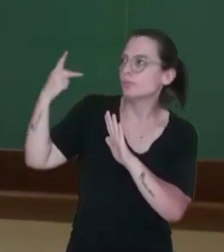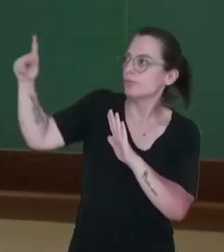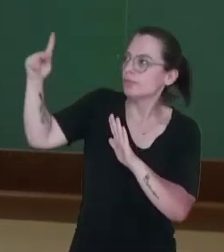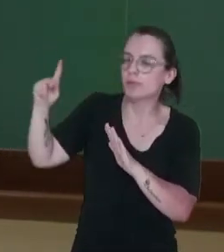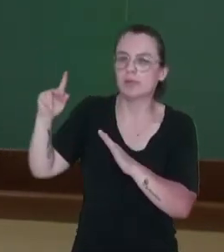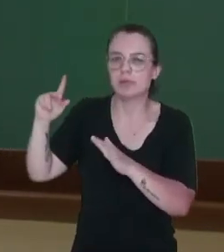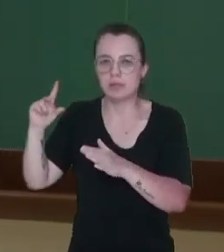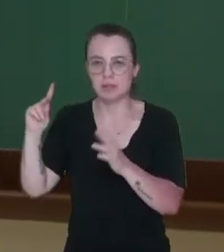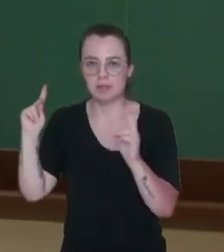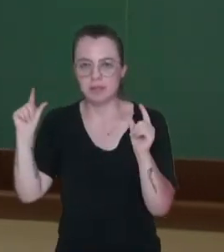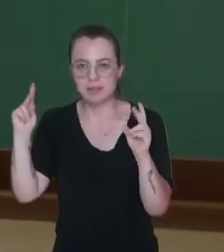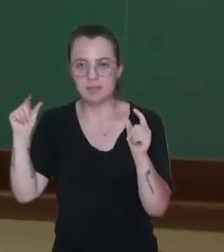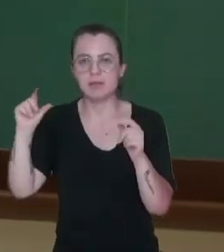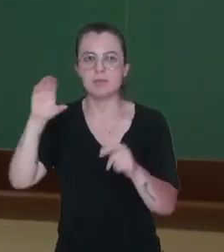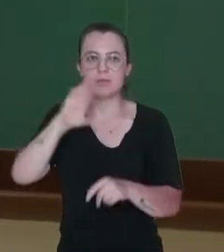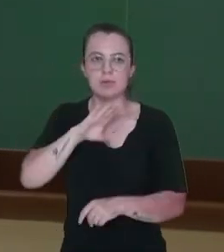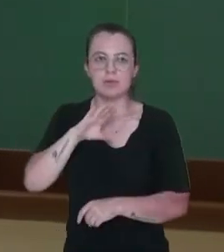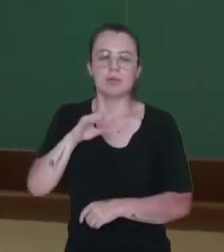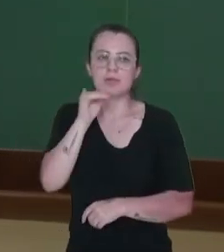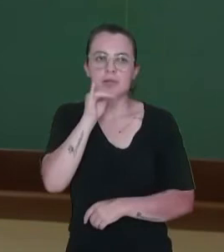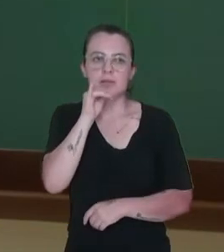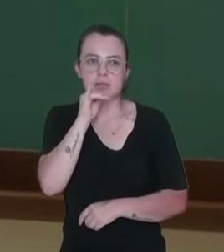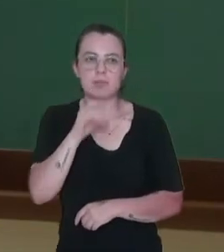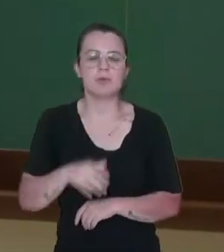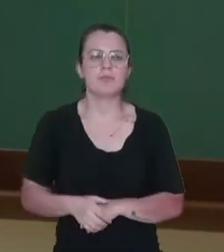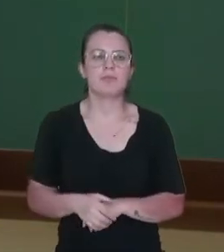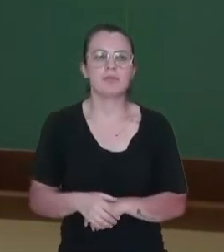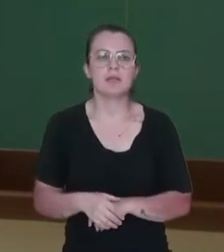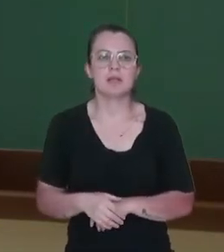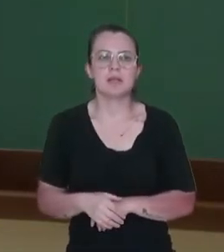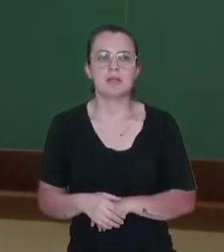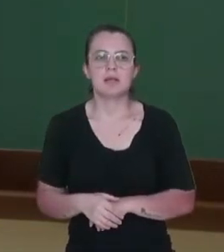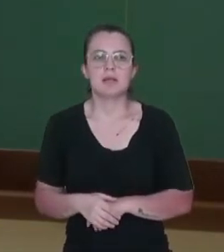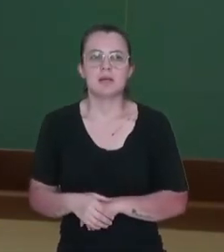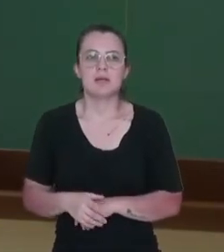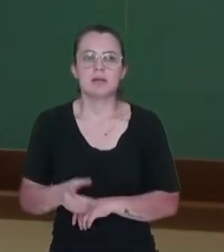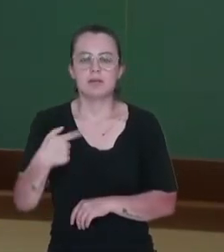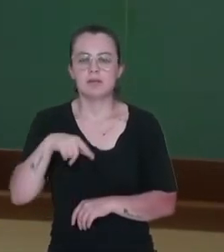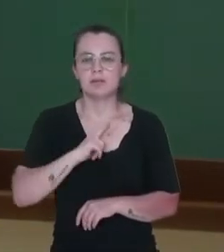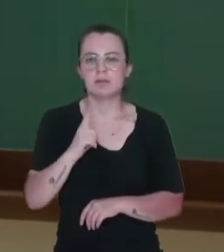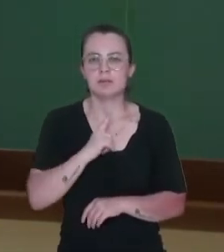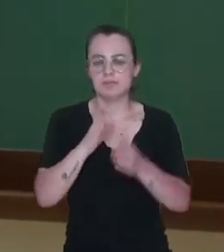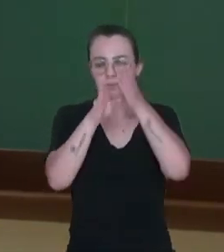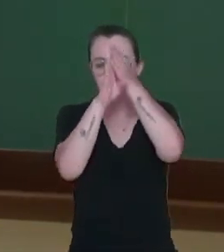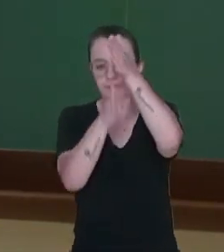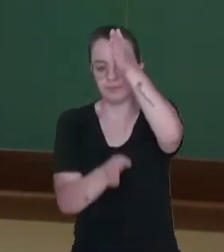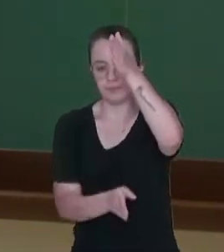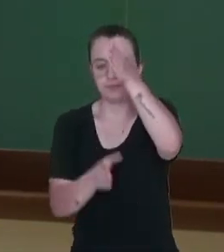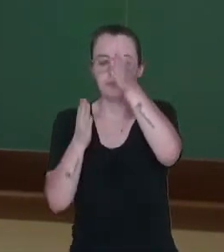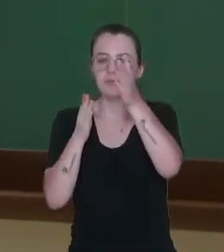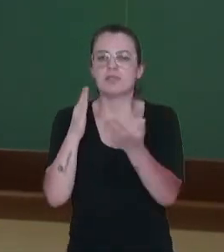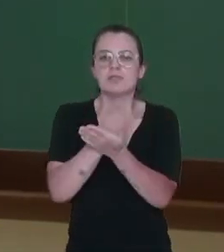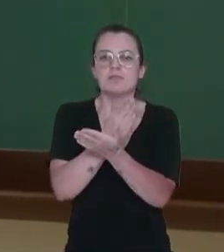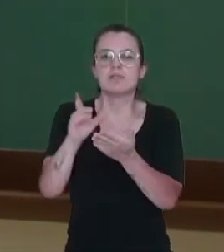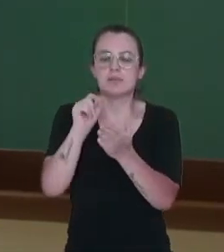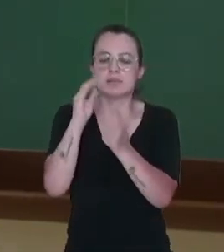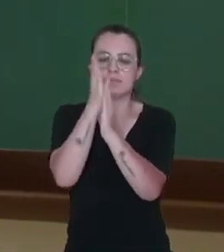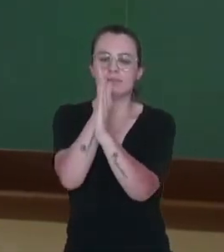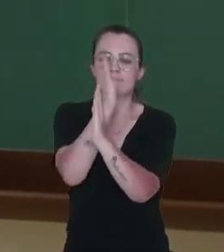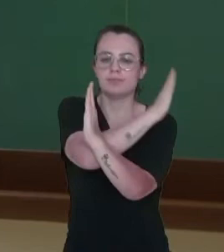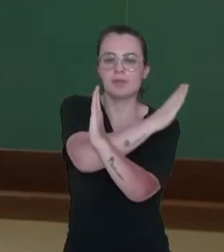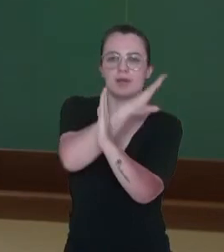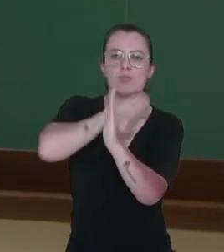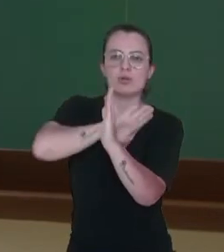sob domínio português, sob domínio espanhol, a gente estabeleceu ali a primeira divisão do